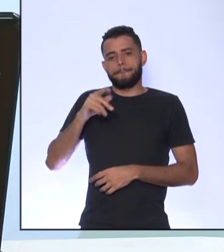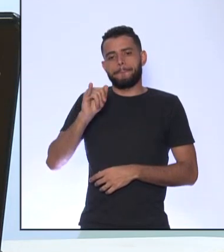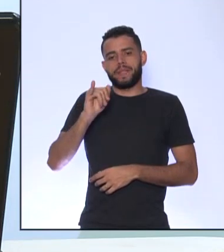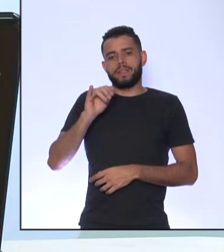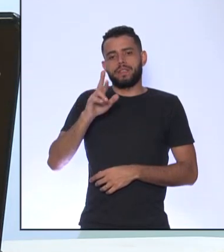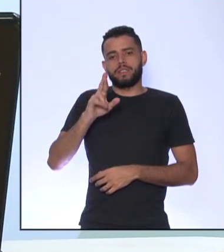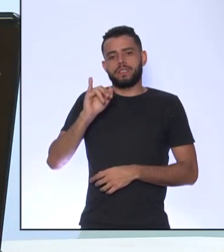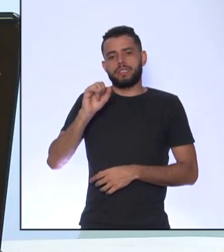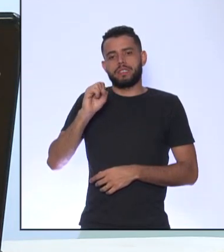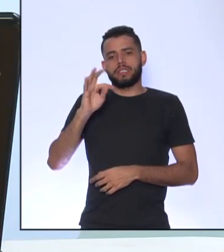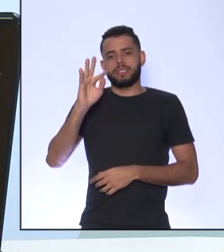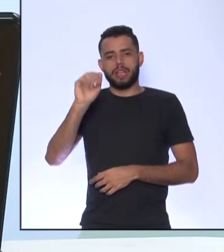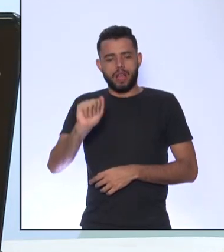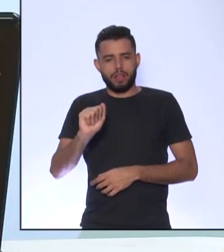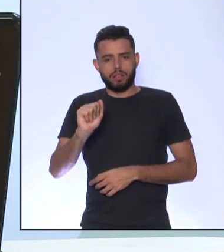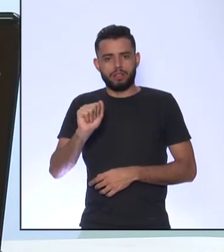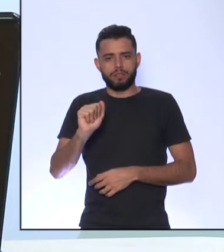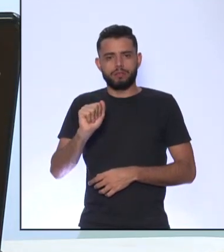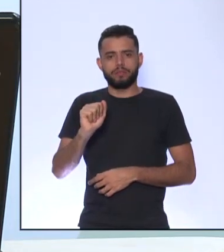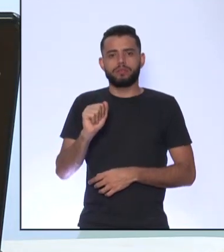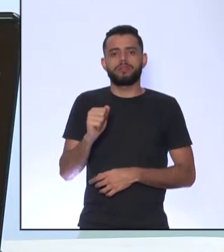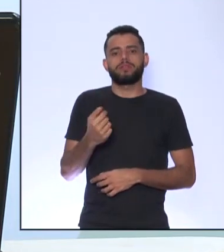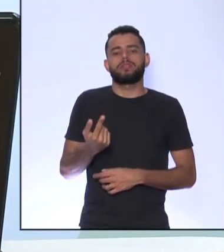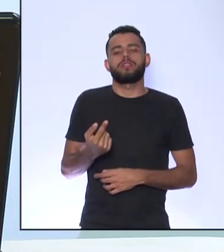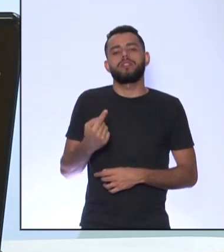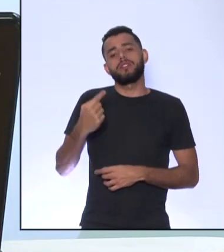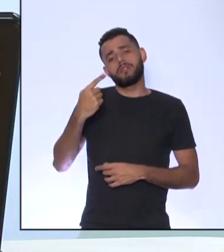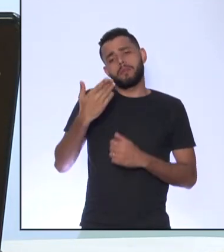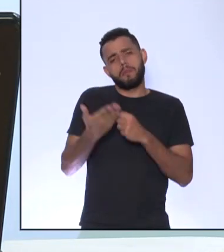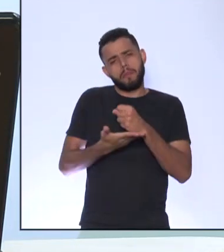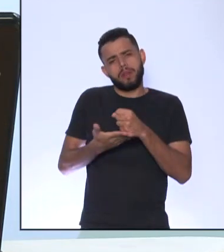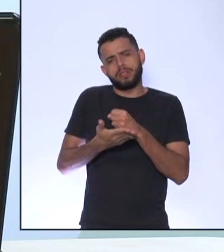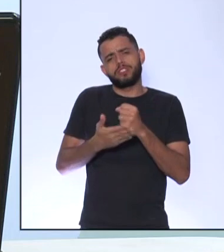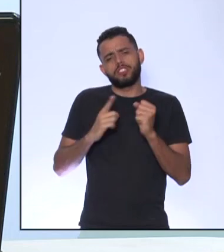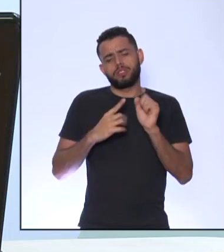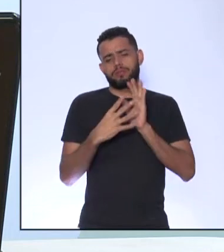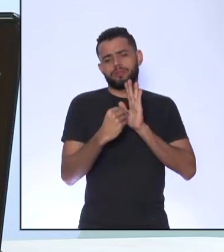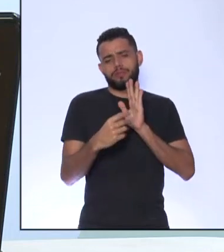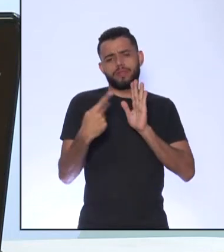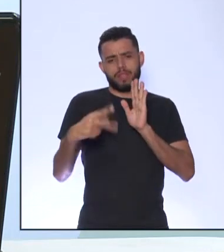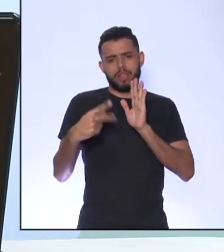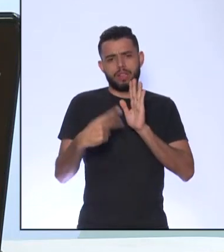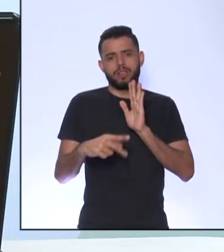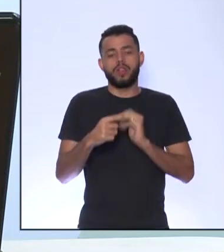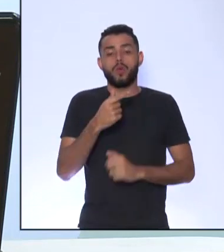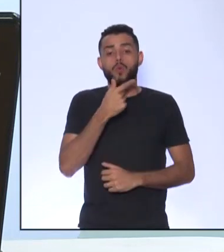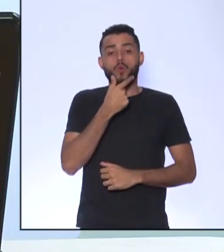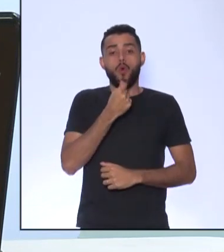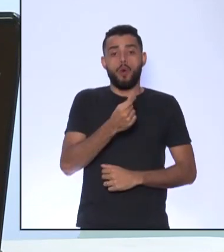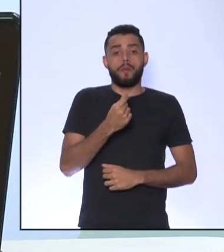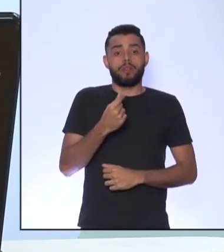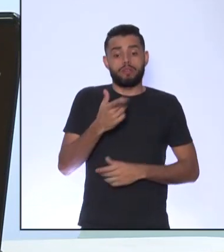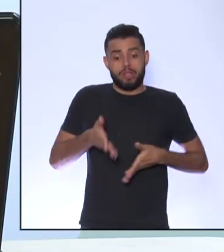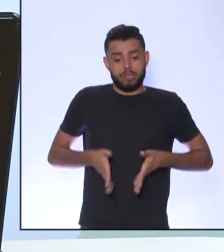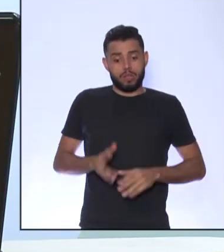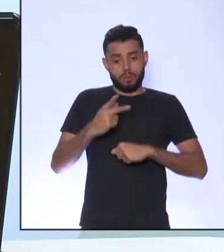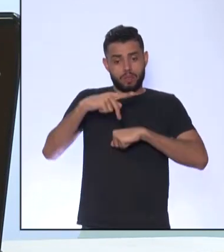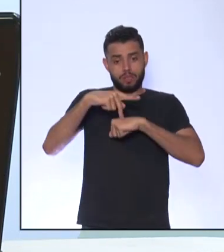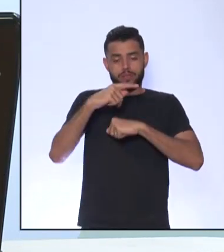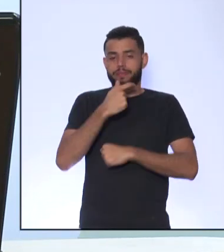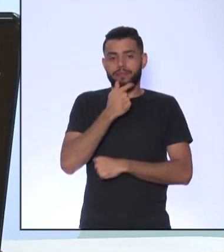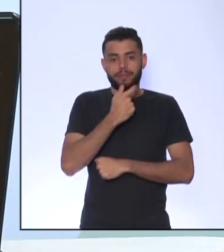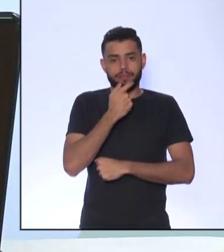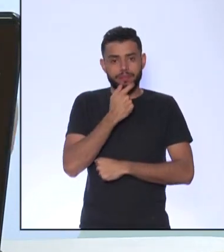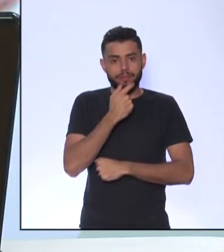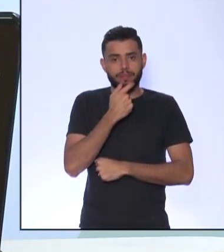pensadores iluministas Se baseavam no John Locke Que era um pouquinho anterior Dos iluministas Que é o inglês Mas também faz